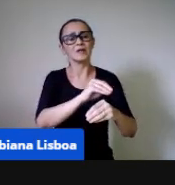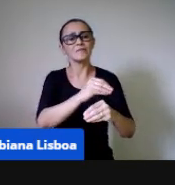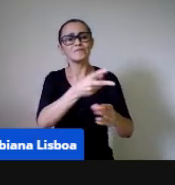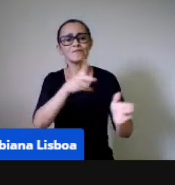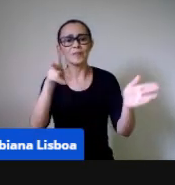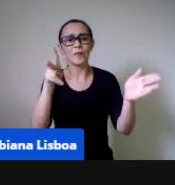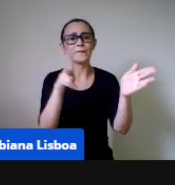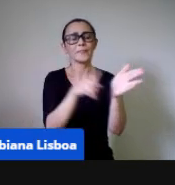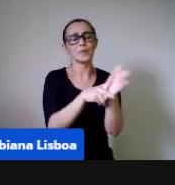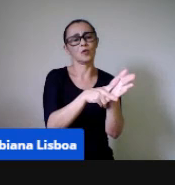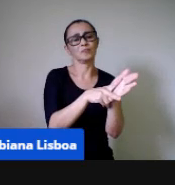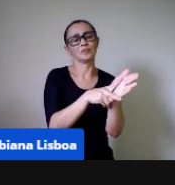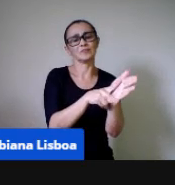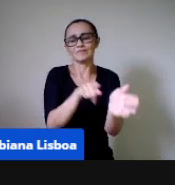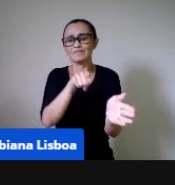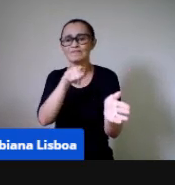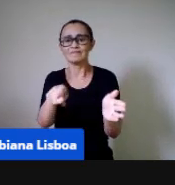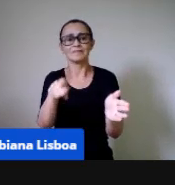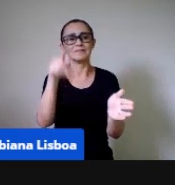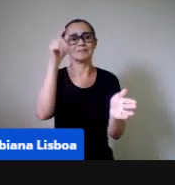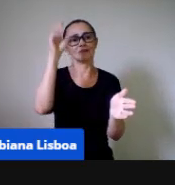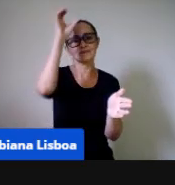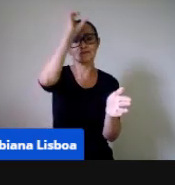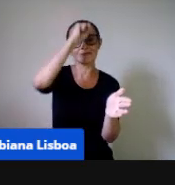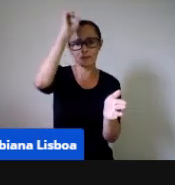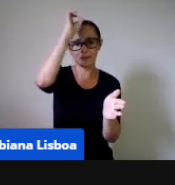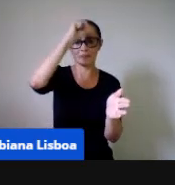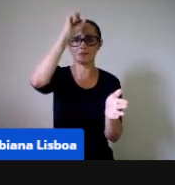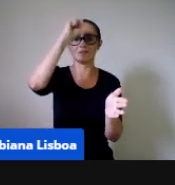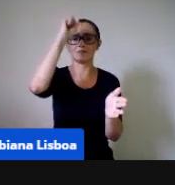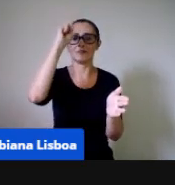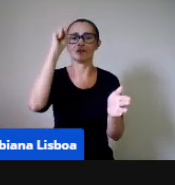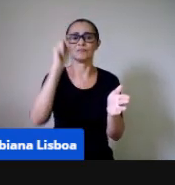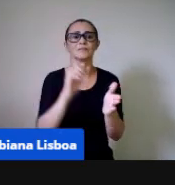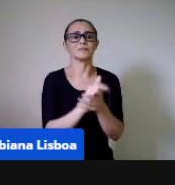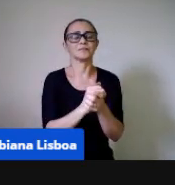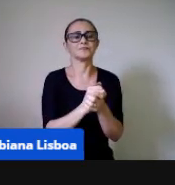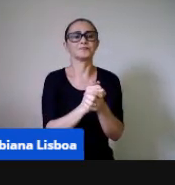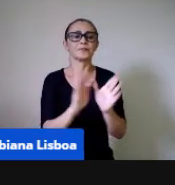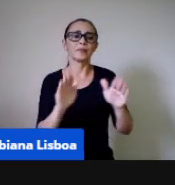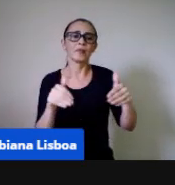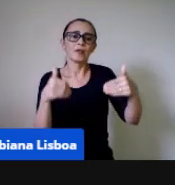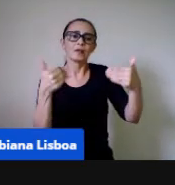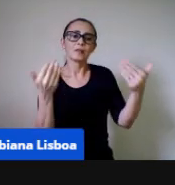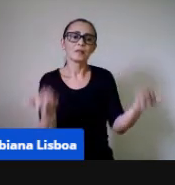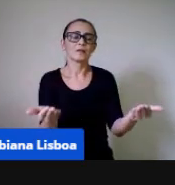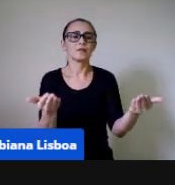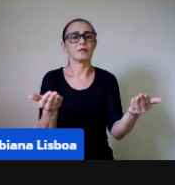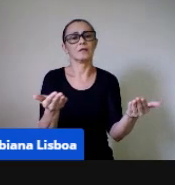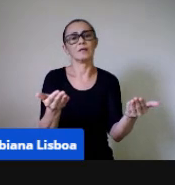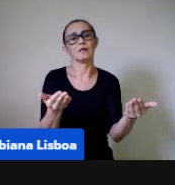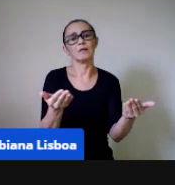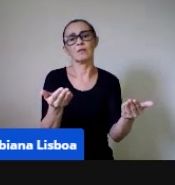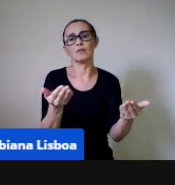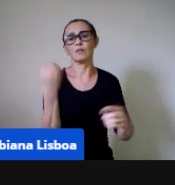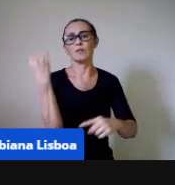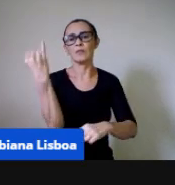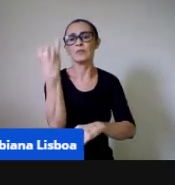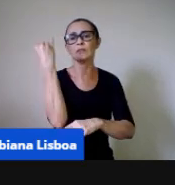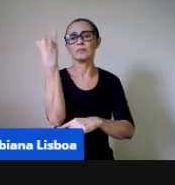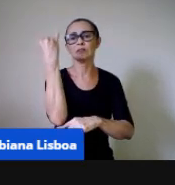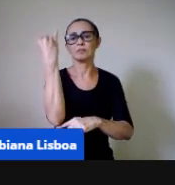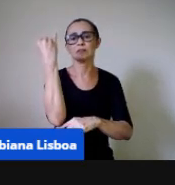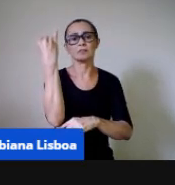de produção de conhecimento, né, então, para tanto, é preciso